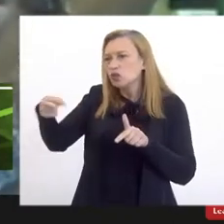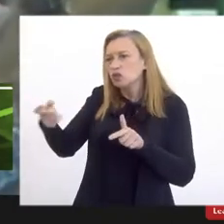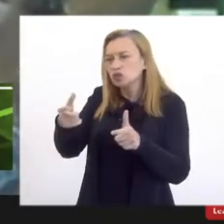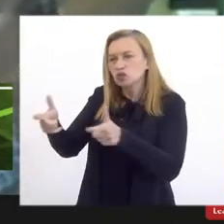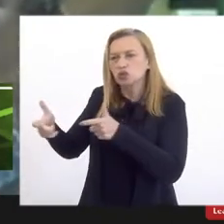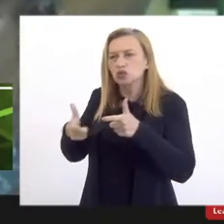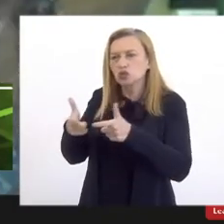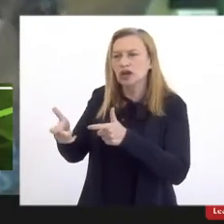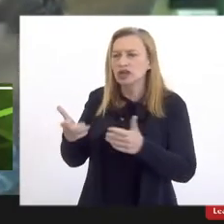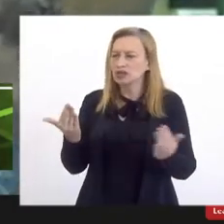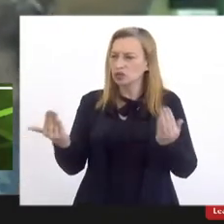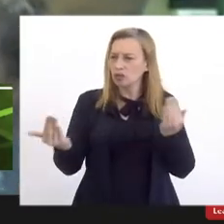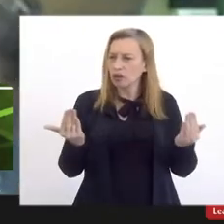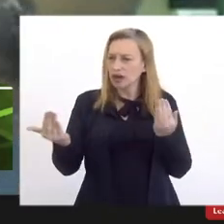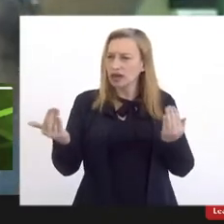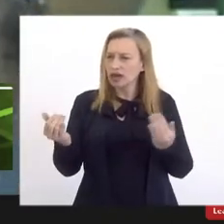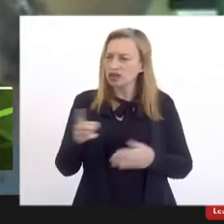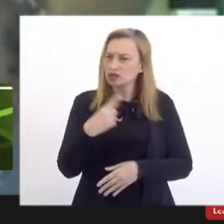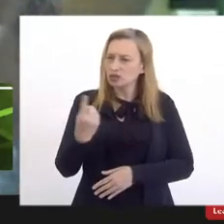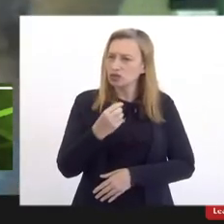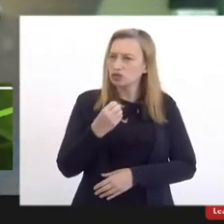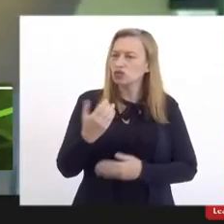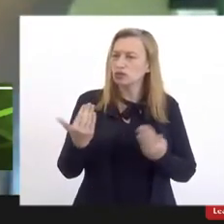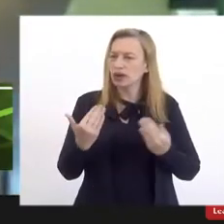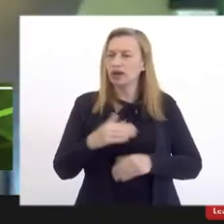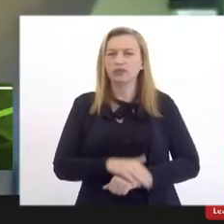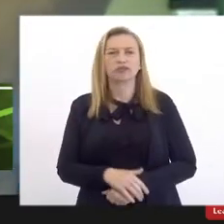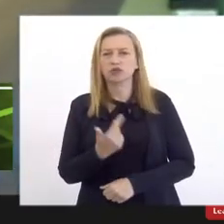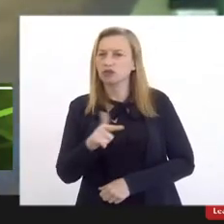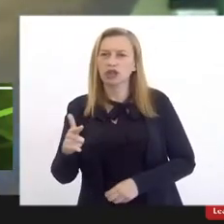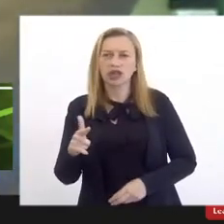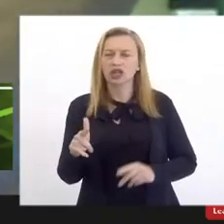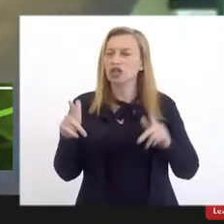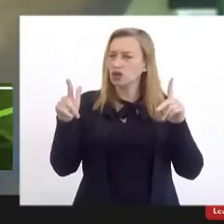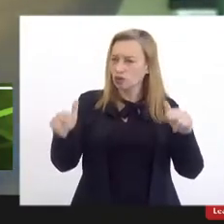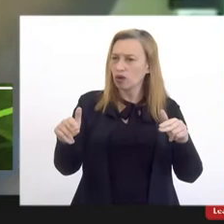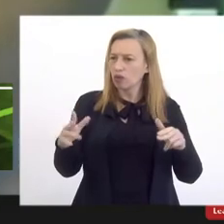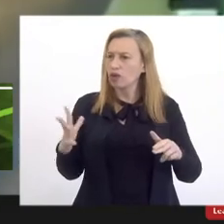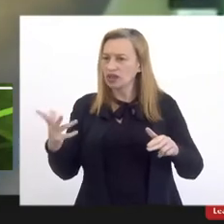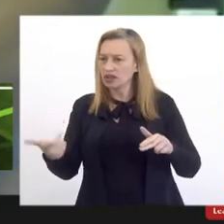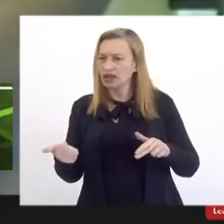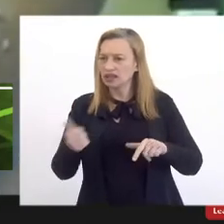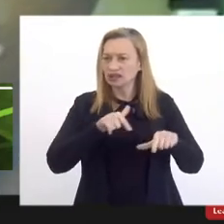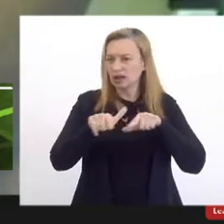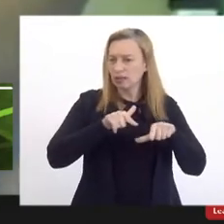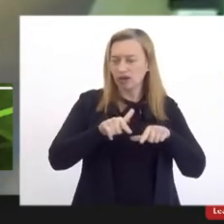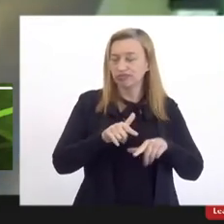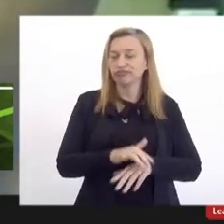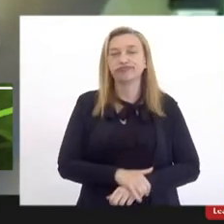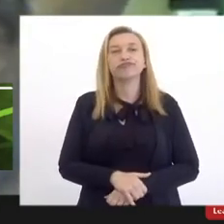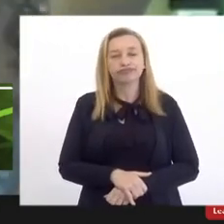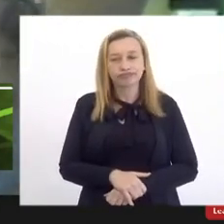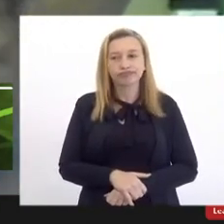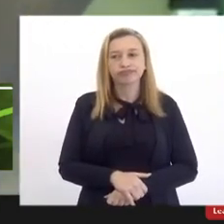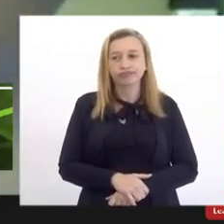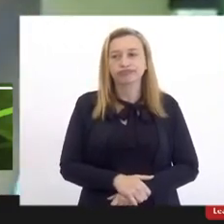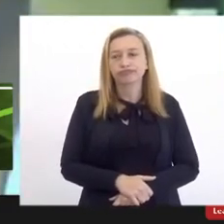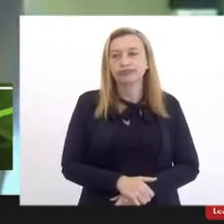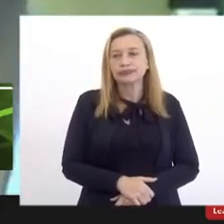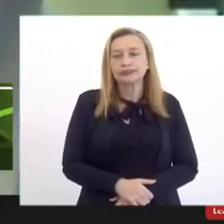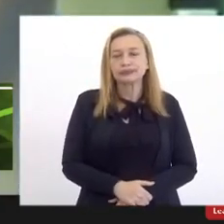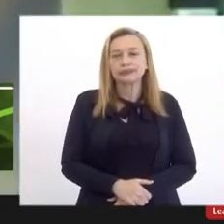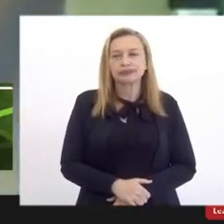metropolitanas do Rio de Janeiro. Estamos falando, tem, historicamente, não tem os mesmos serviços da população da Zona Oeste, centro, nada a conta.